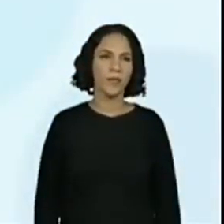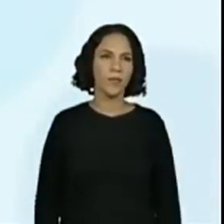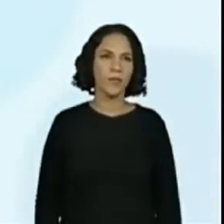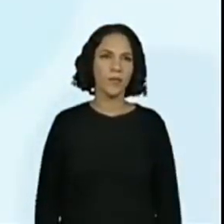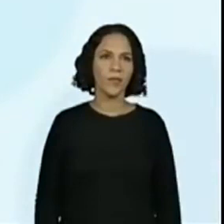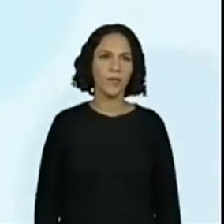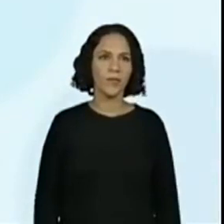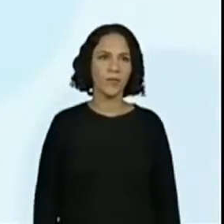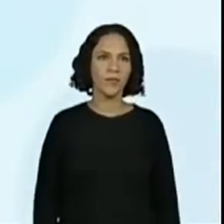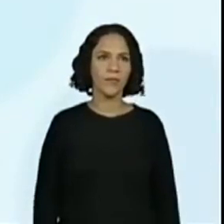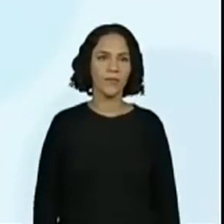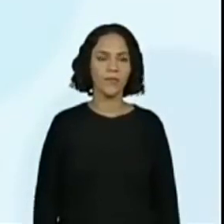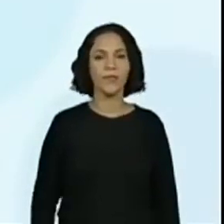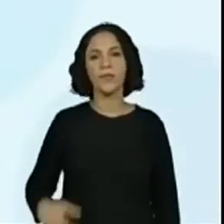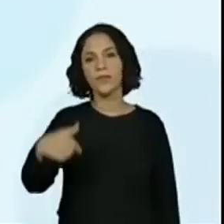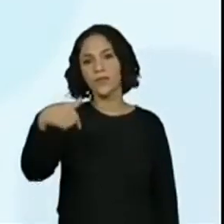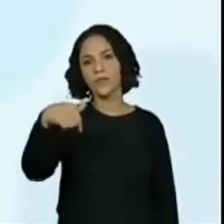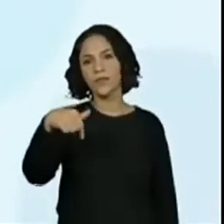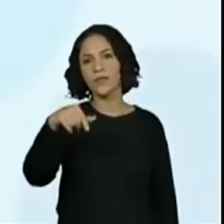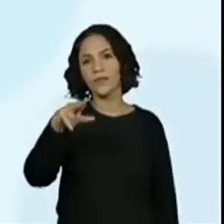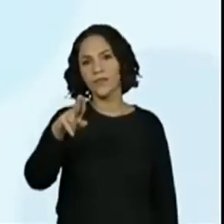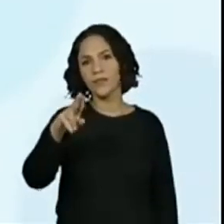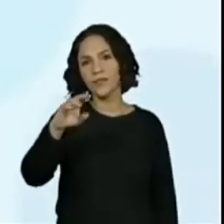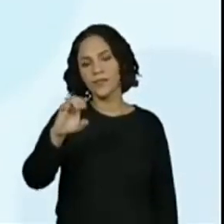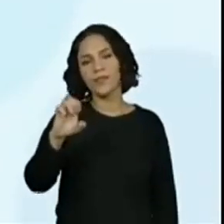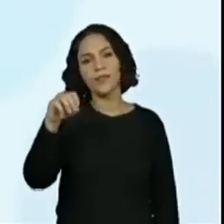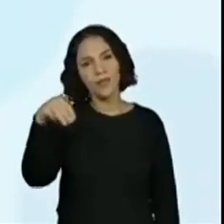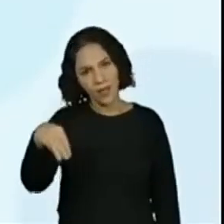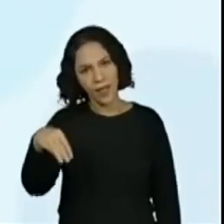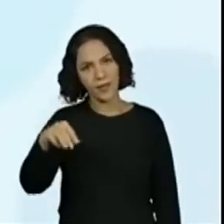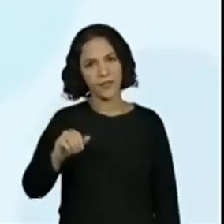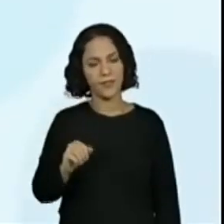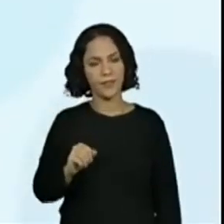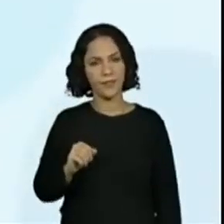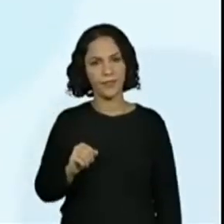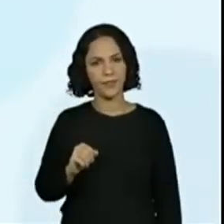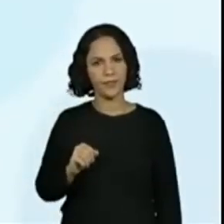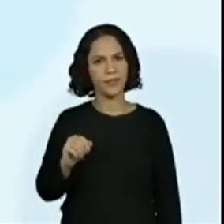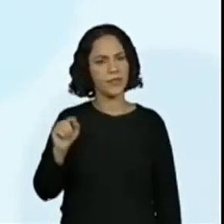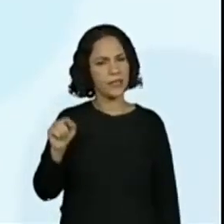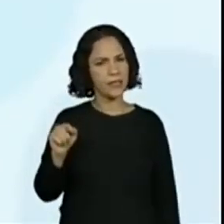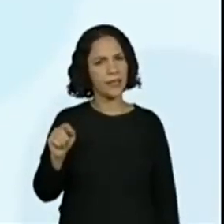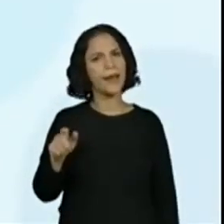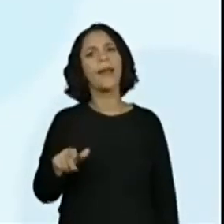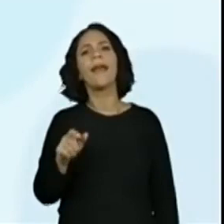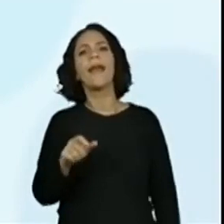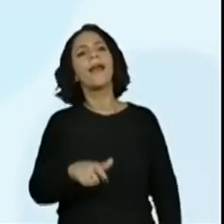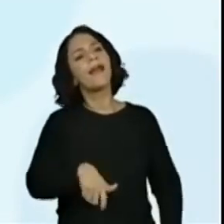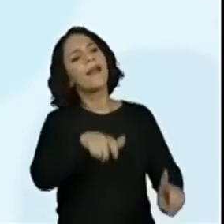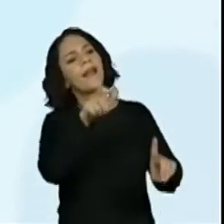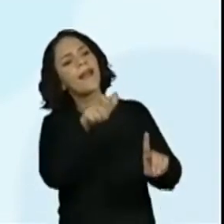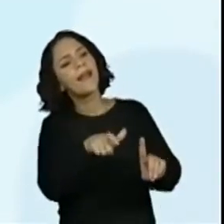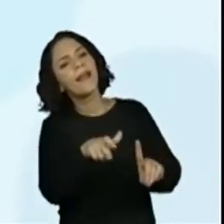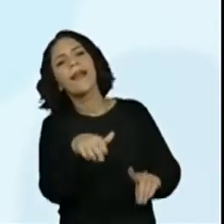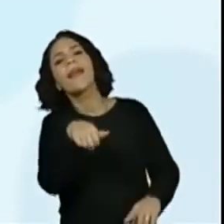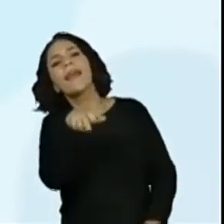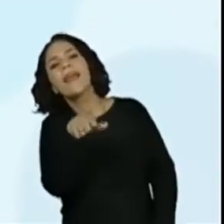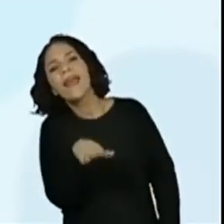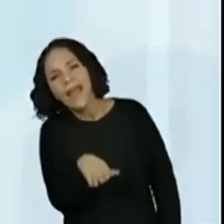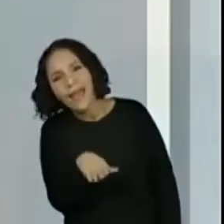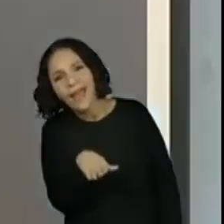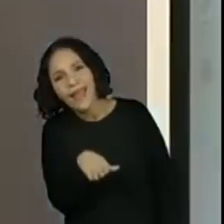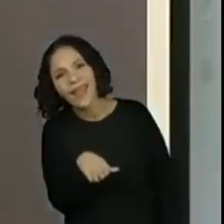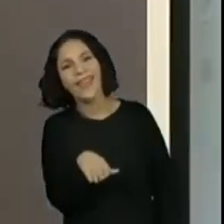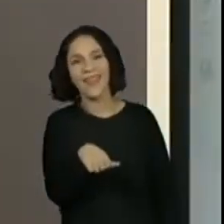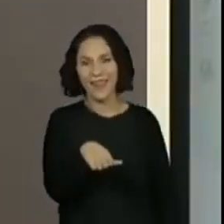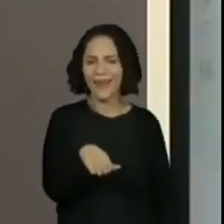A. Quem. Quem. Poxa vida. Esse quem. A gente já viu ontem. A gente usou